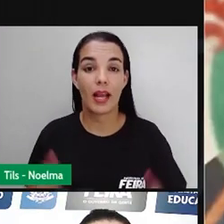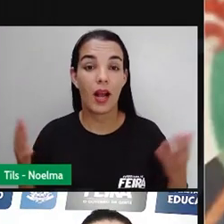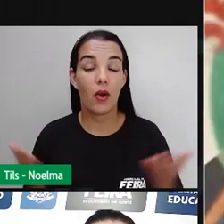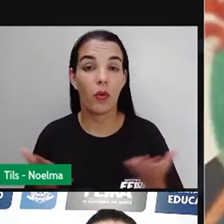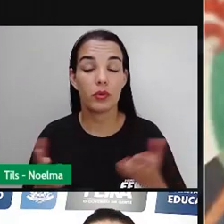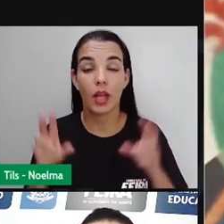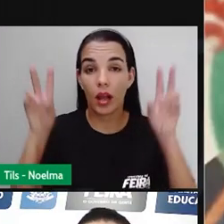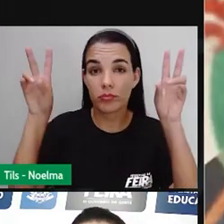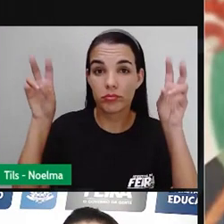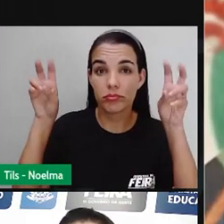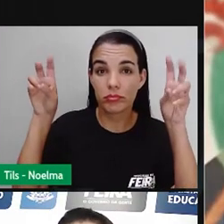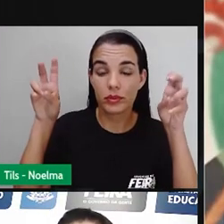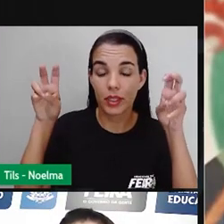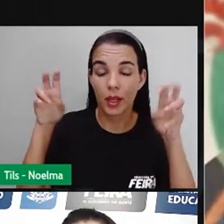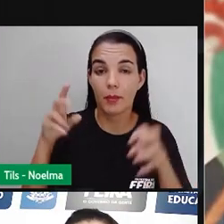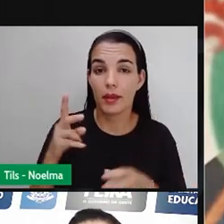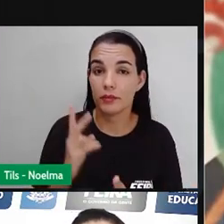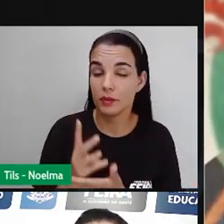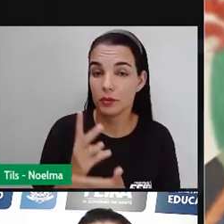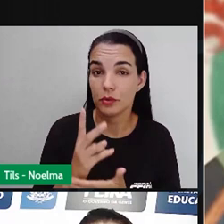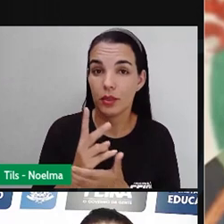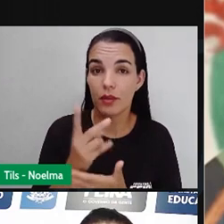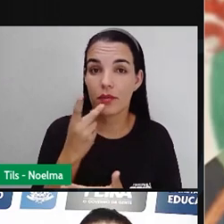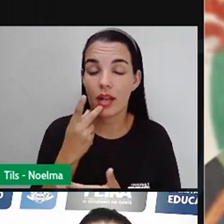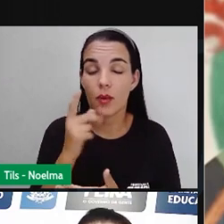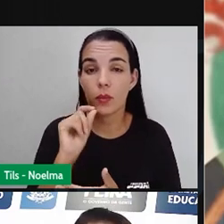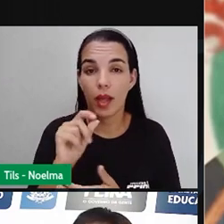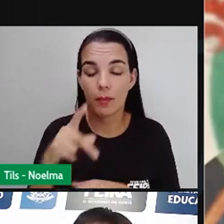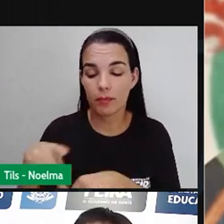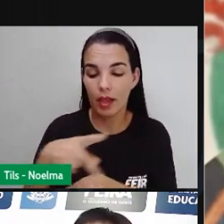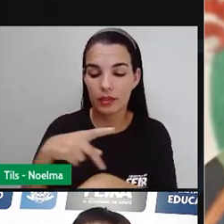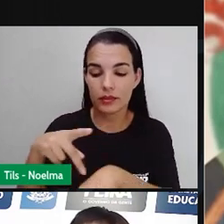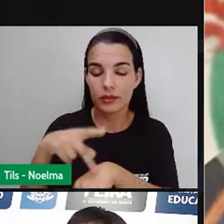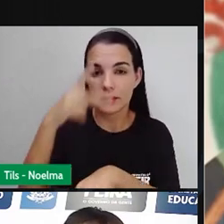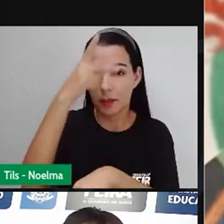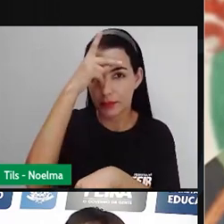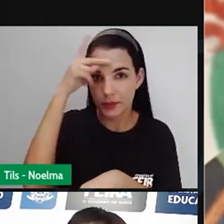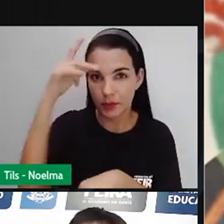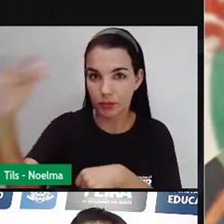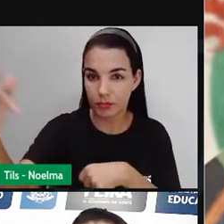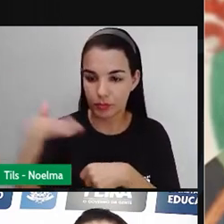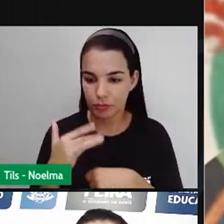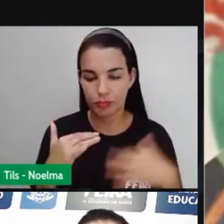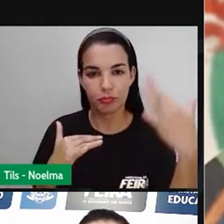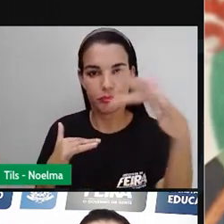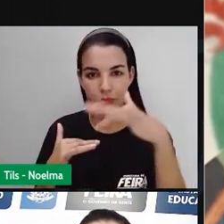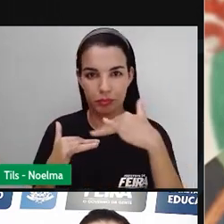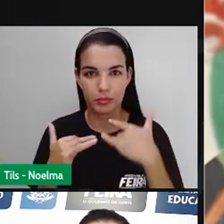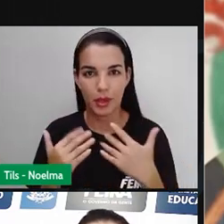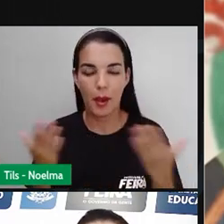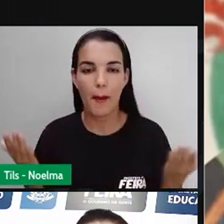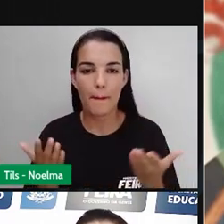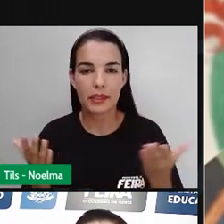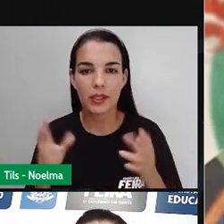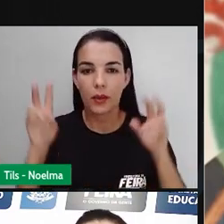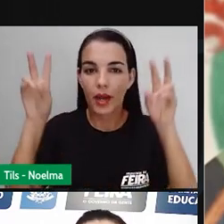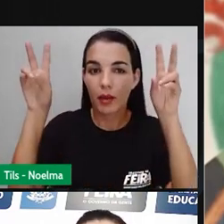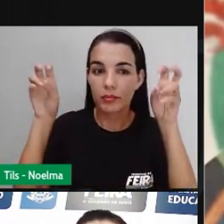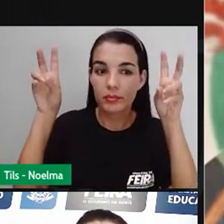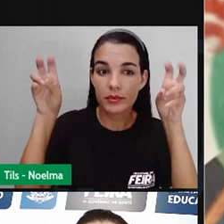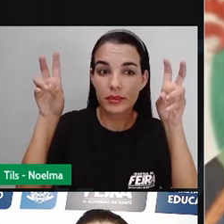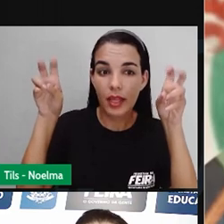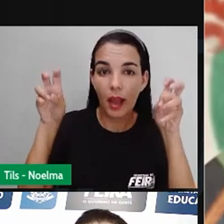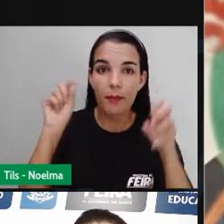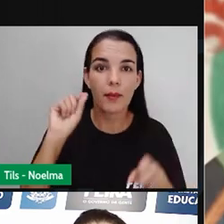Hoje nós continuaremos falando sobre os imigrantes, só que em uma temática um pouquinho mais diferente, que seria sobre